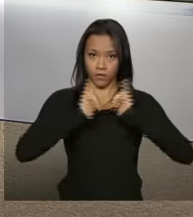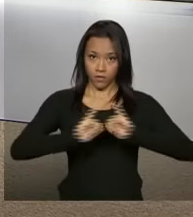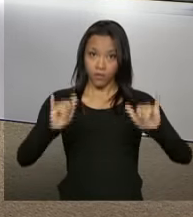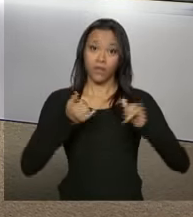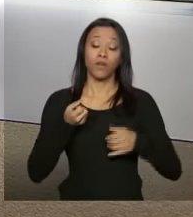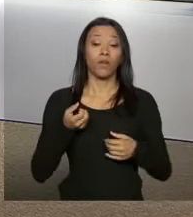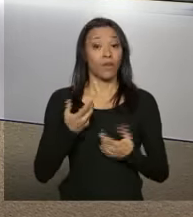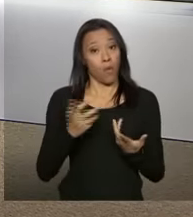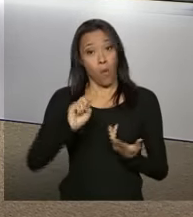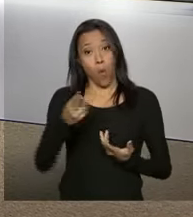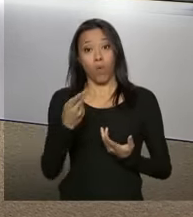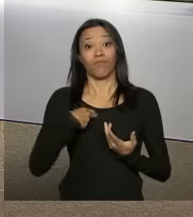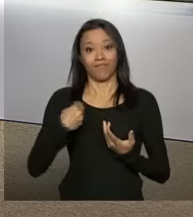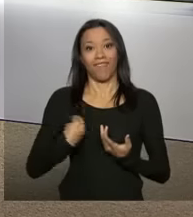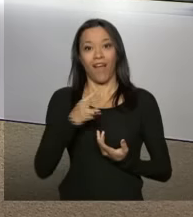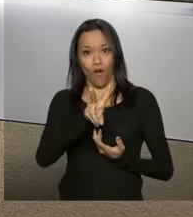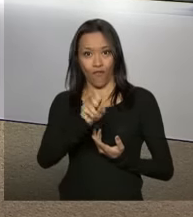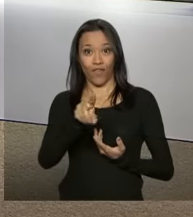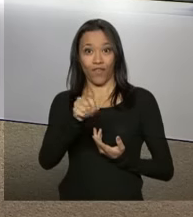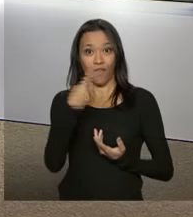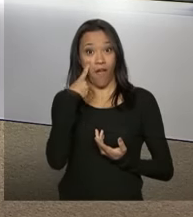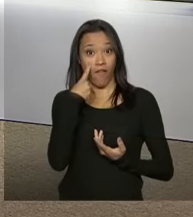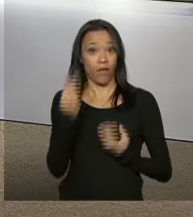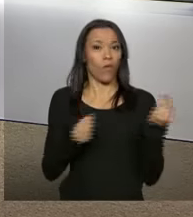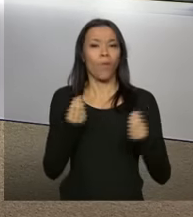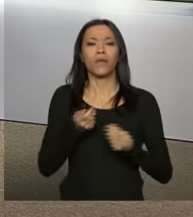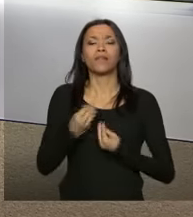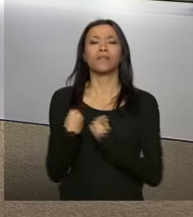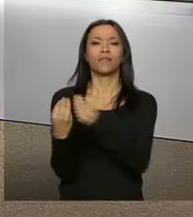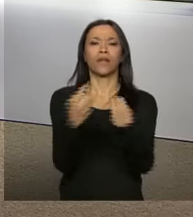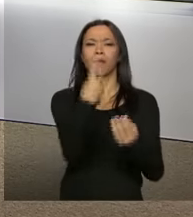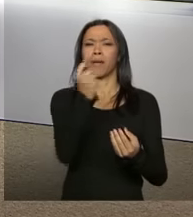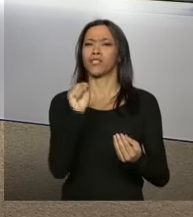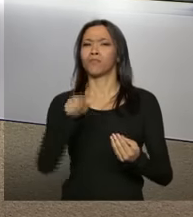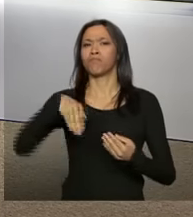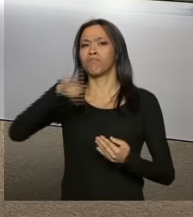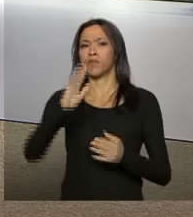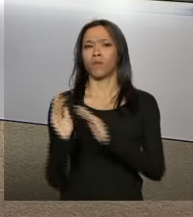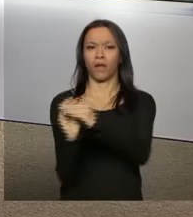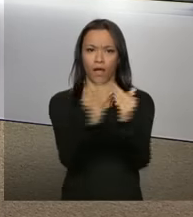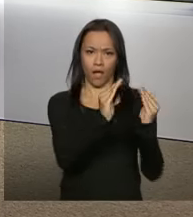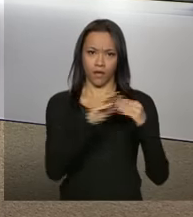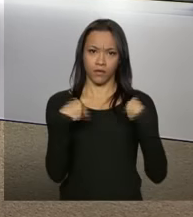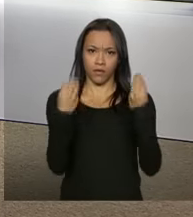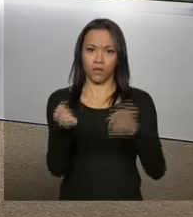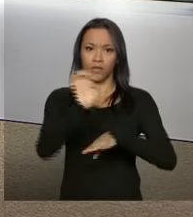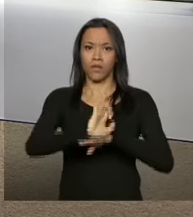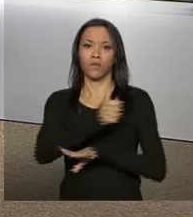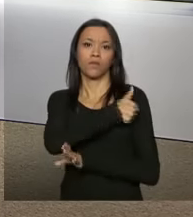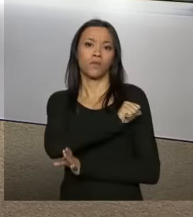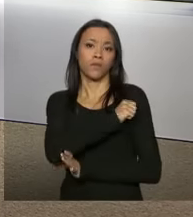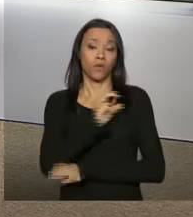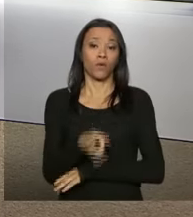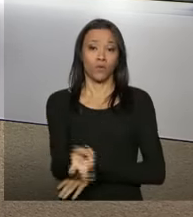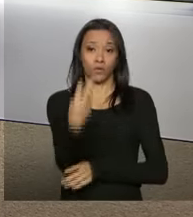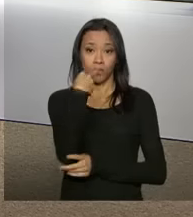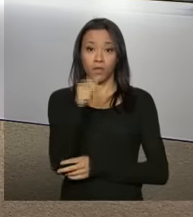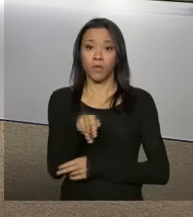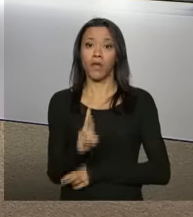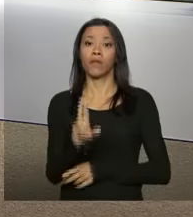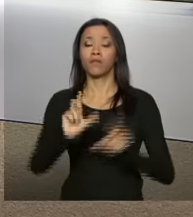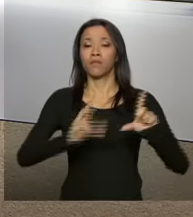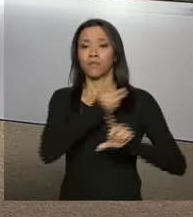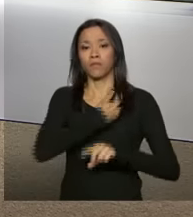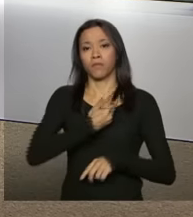informações ou com a transmissão ao vivo da entrega de mais de mil unidades habitacionais no estado do Rio de Janeiro. Continue com a gente,